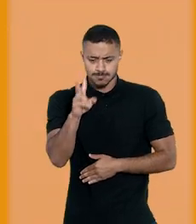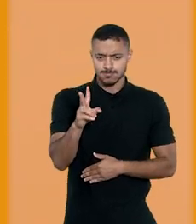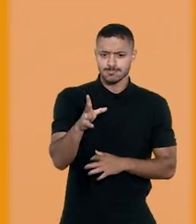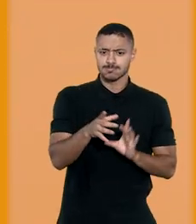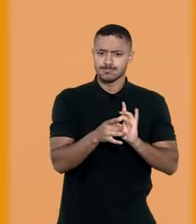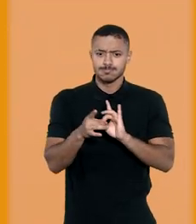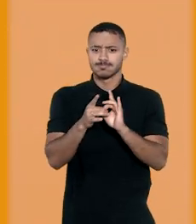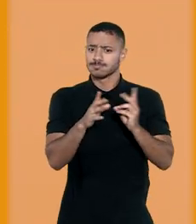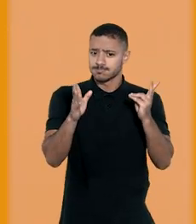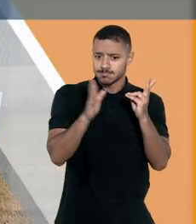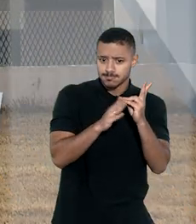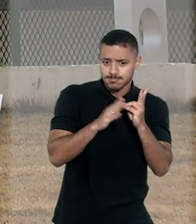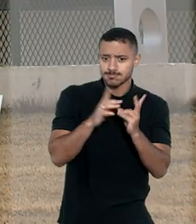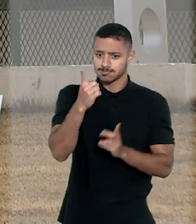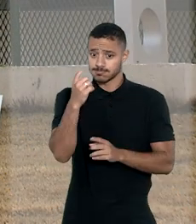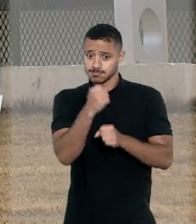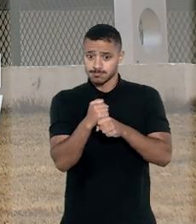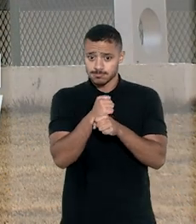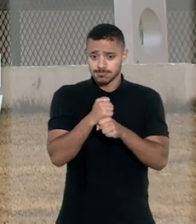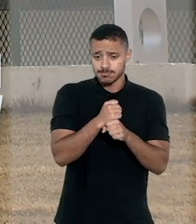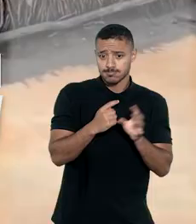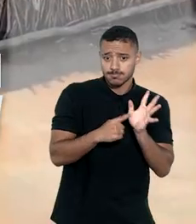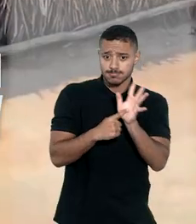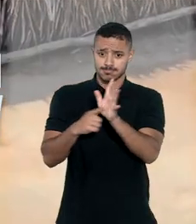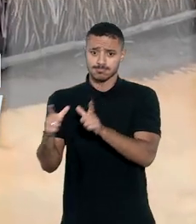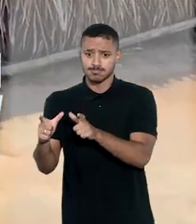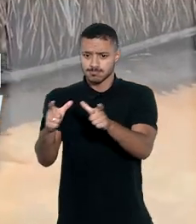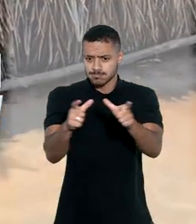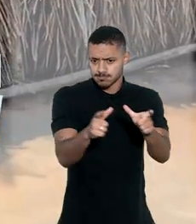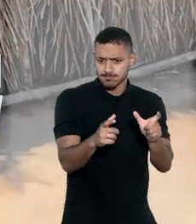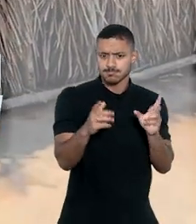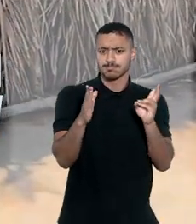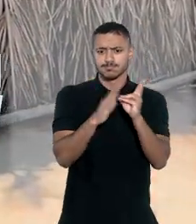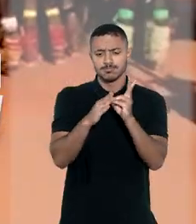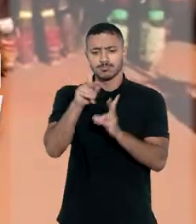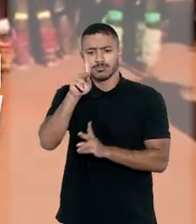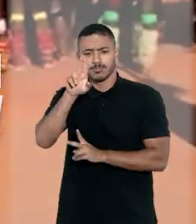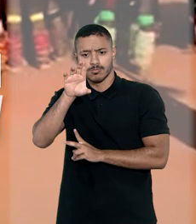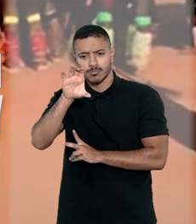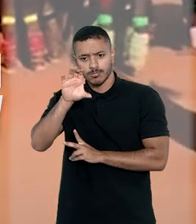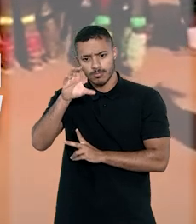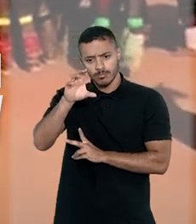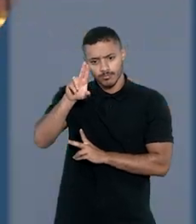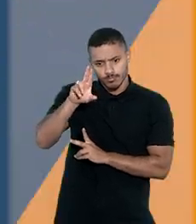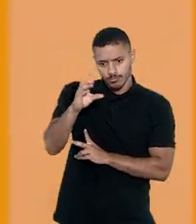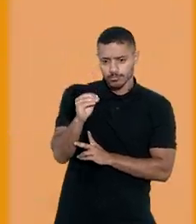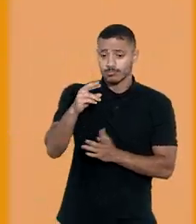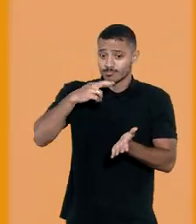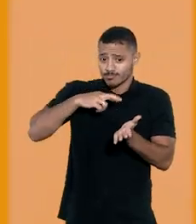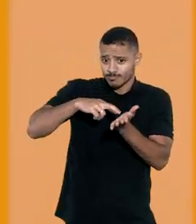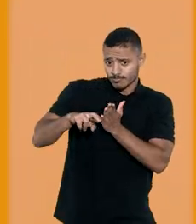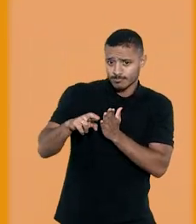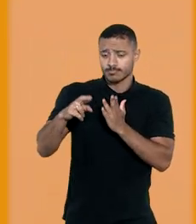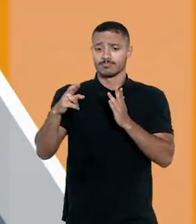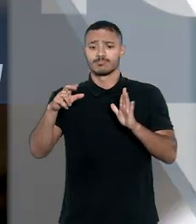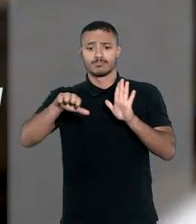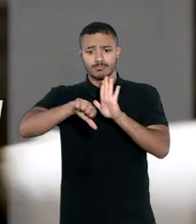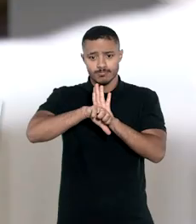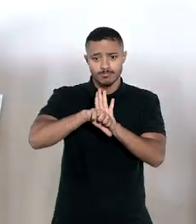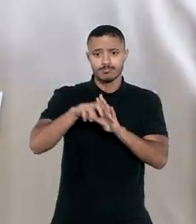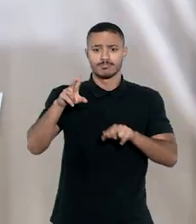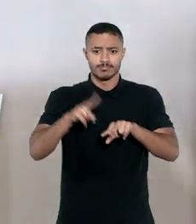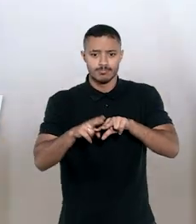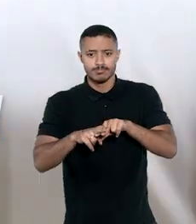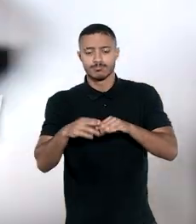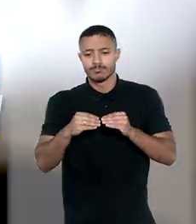você vai ver. União e FUNAI têm um ano para destinar área aos índios Fulcachó. Revogada